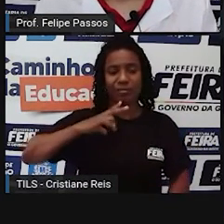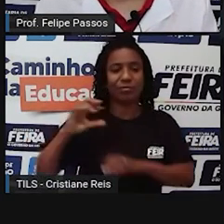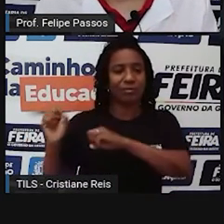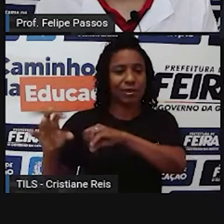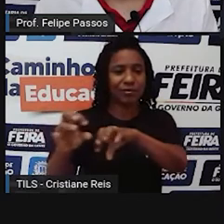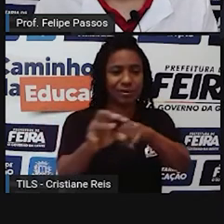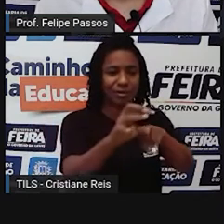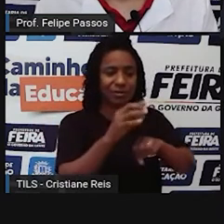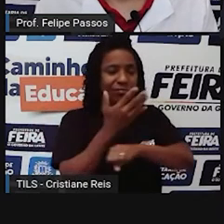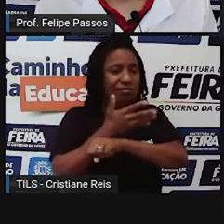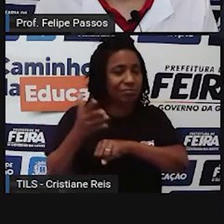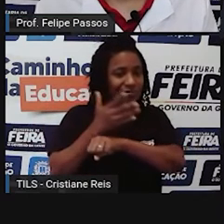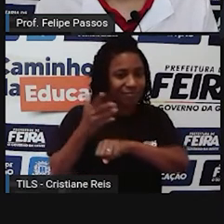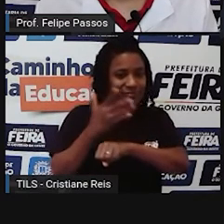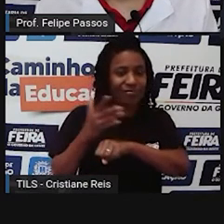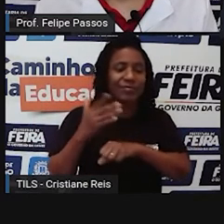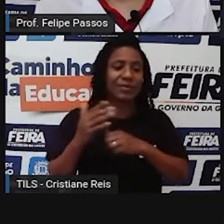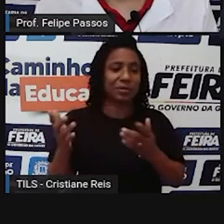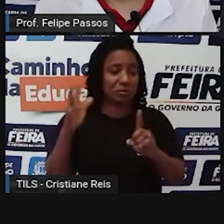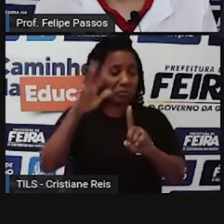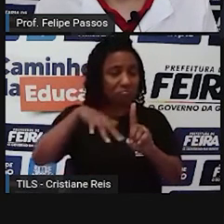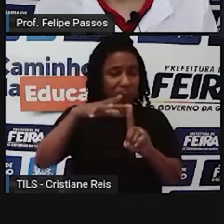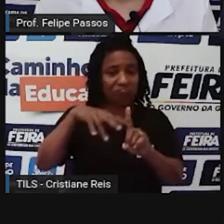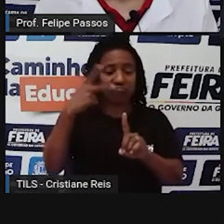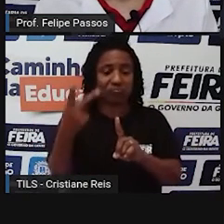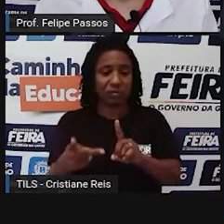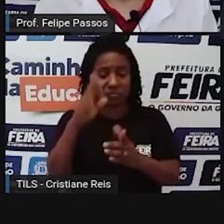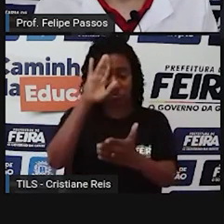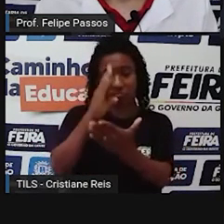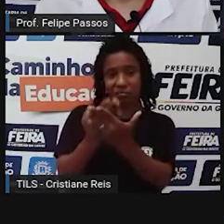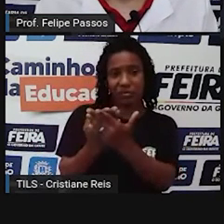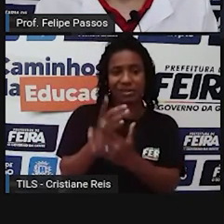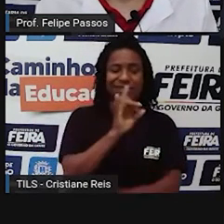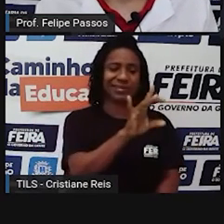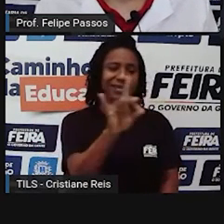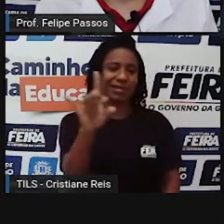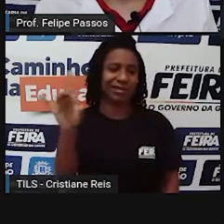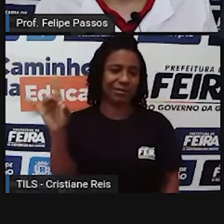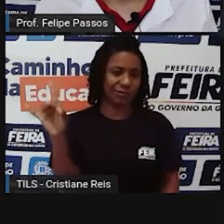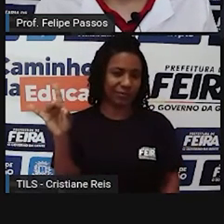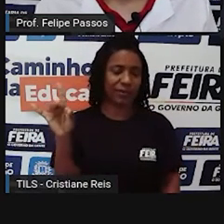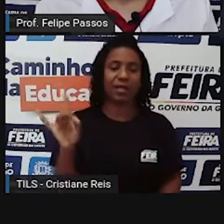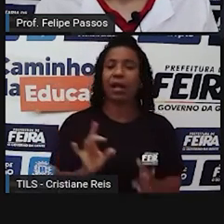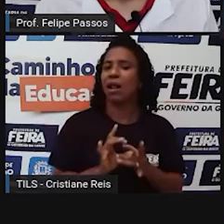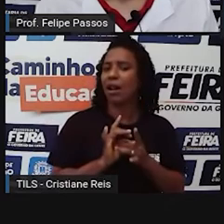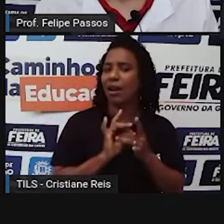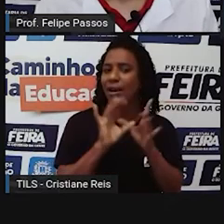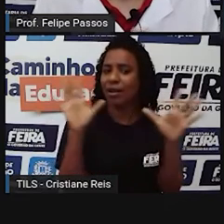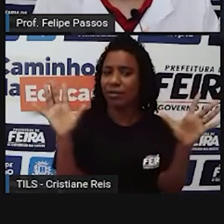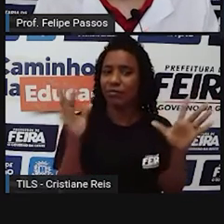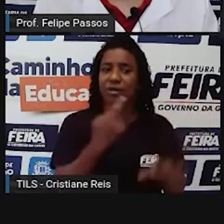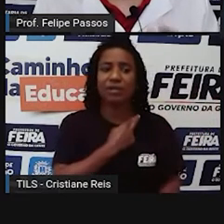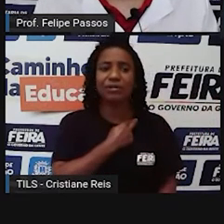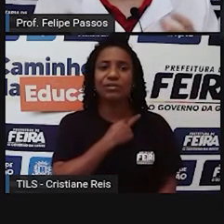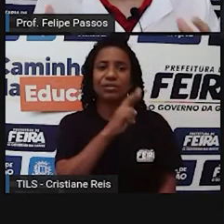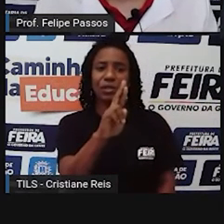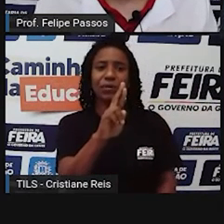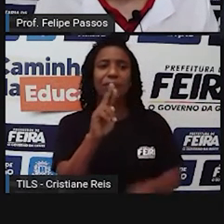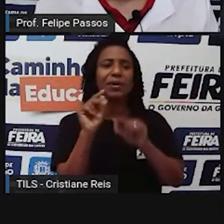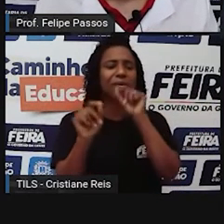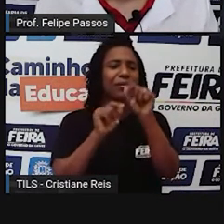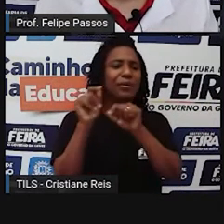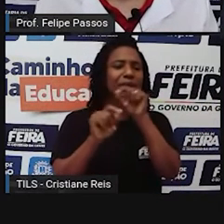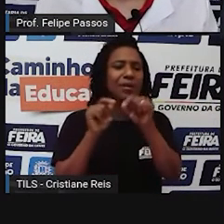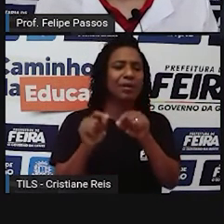pela prática, pelo culto e pelos ritos. Então, assim, liberdade religiosa, o que é que você tem a